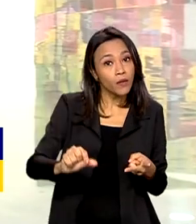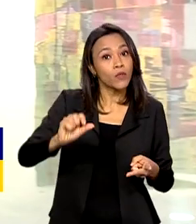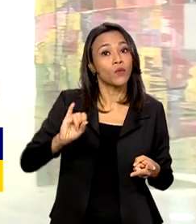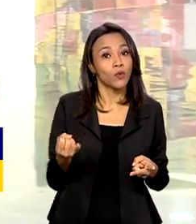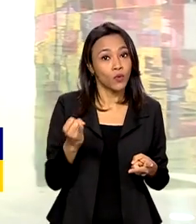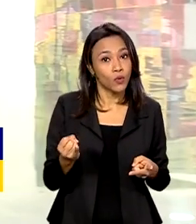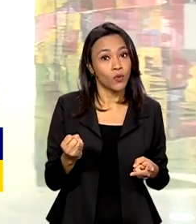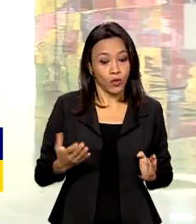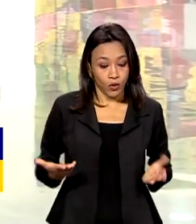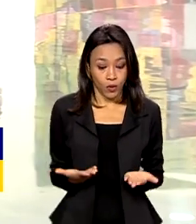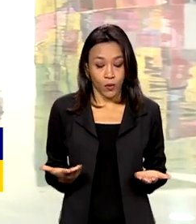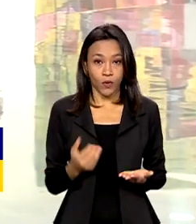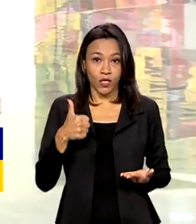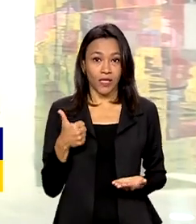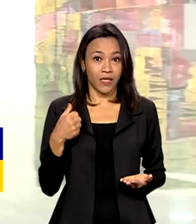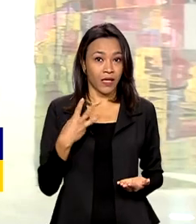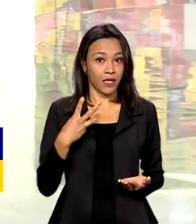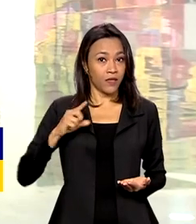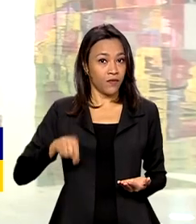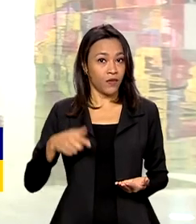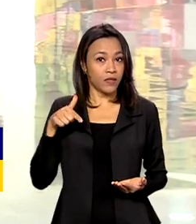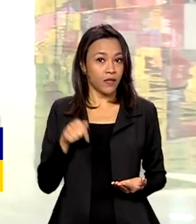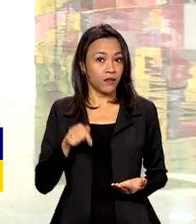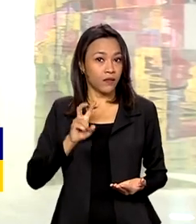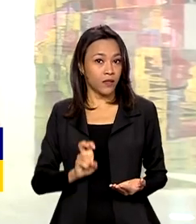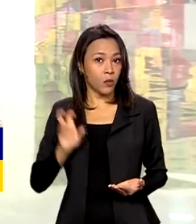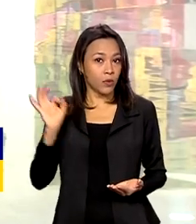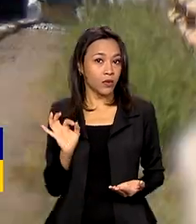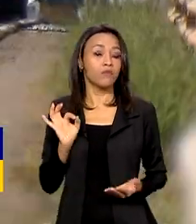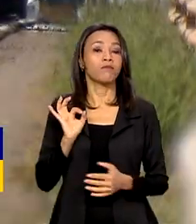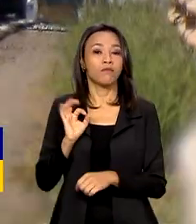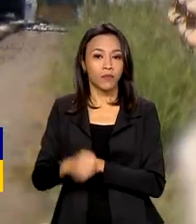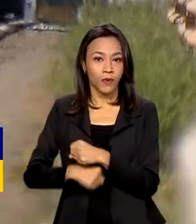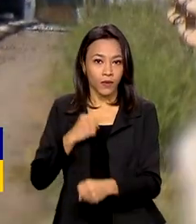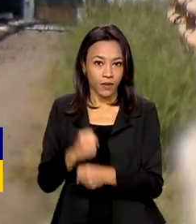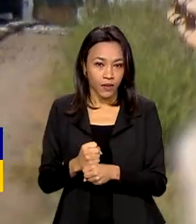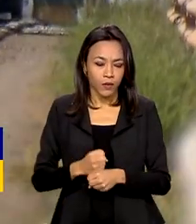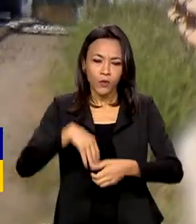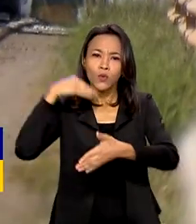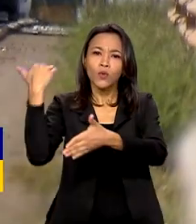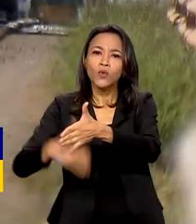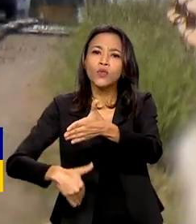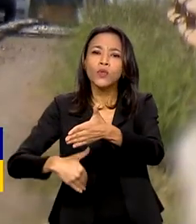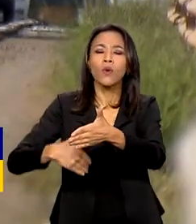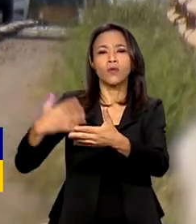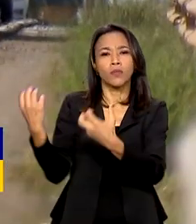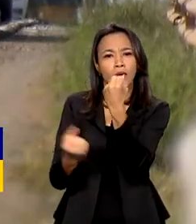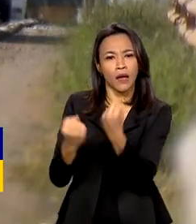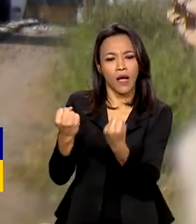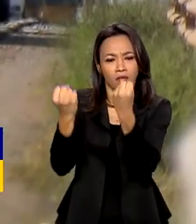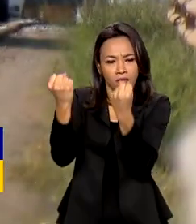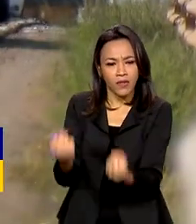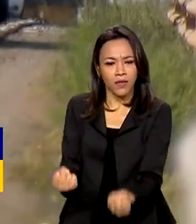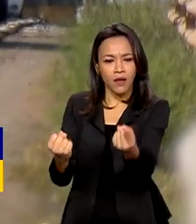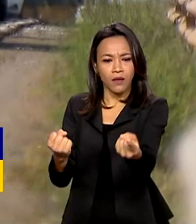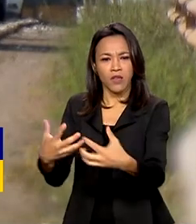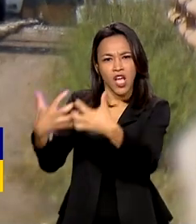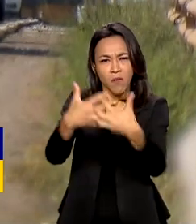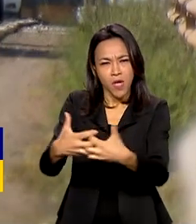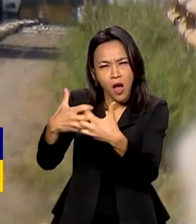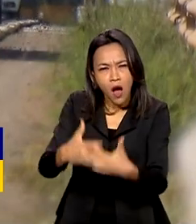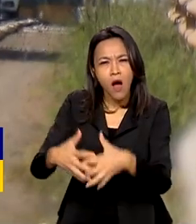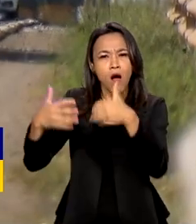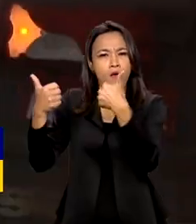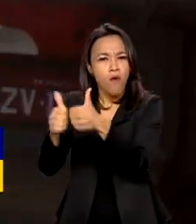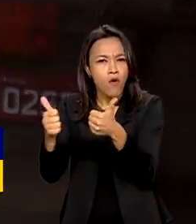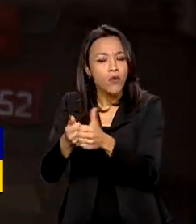atualmente está em 13,75% ao ano. Os descontos para veículos pesados continuam por cerca de